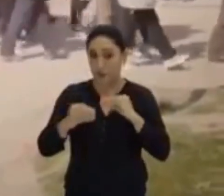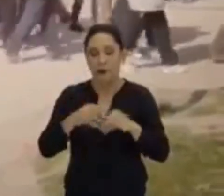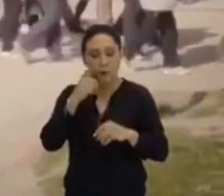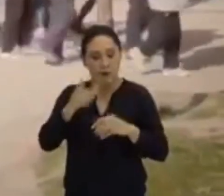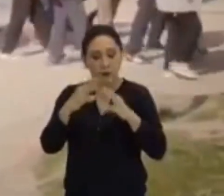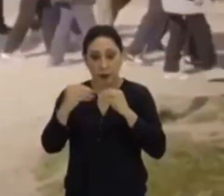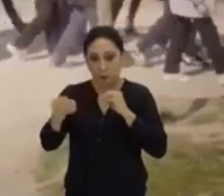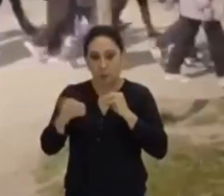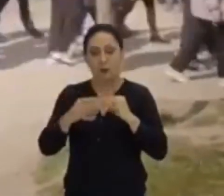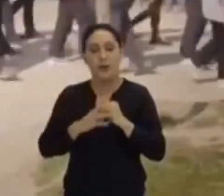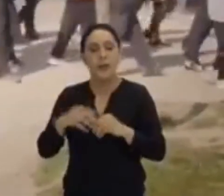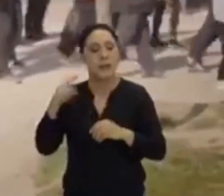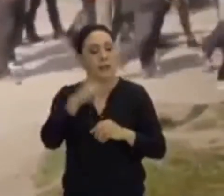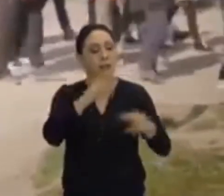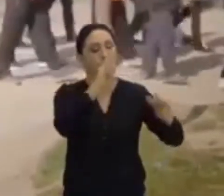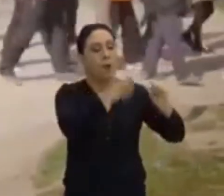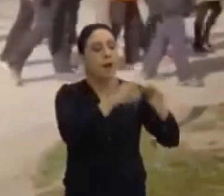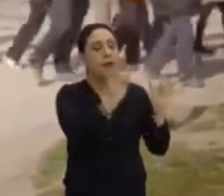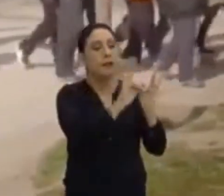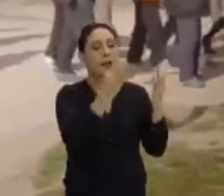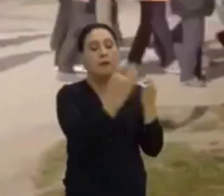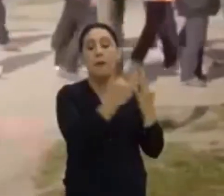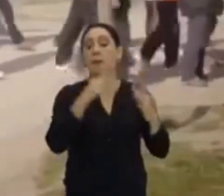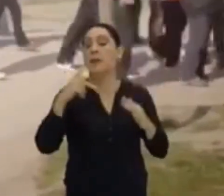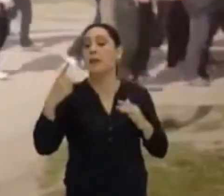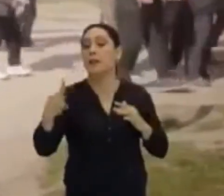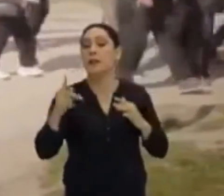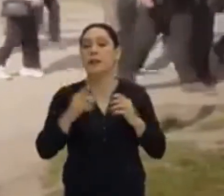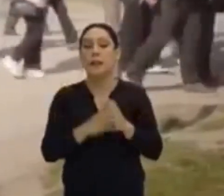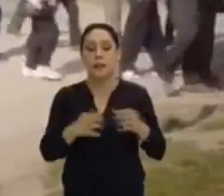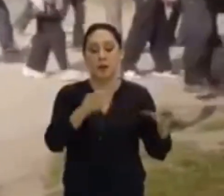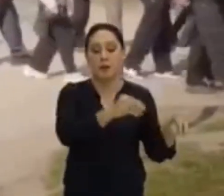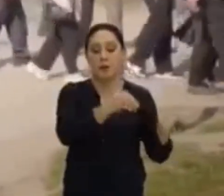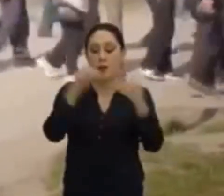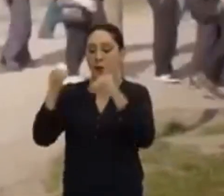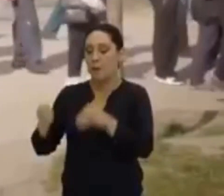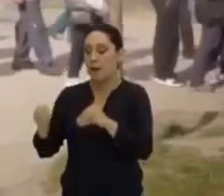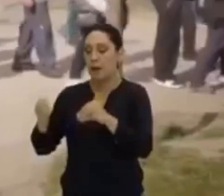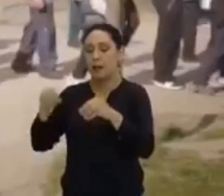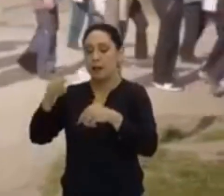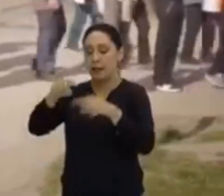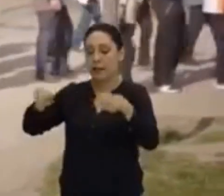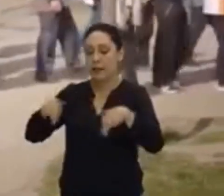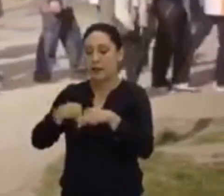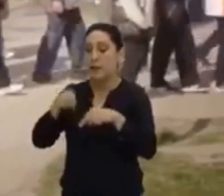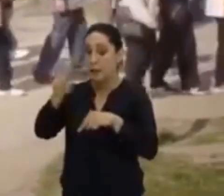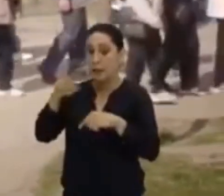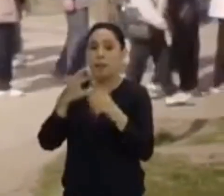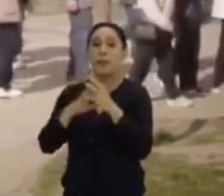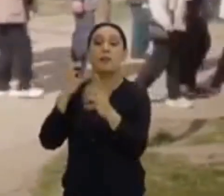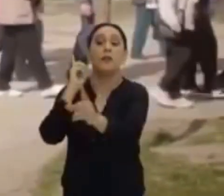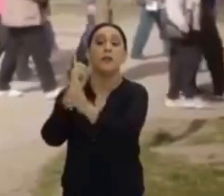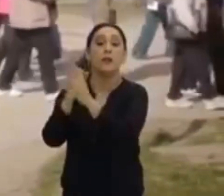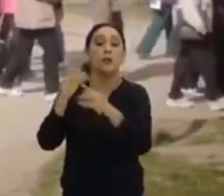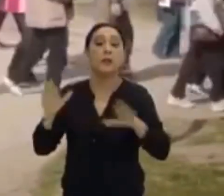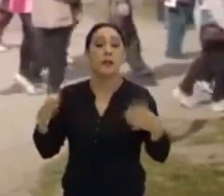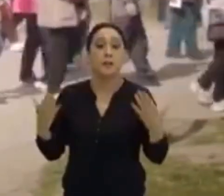eles iam prender a família dele toda, trazer para a Auschwitz, até que ele fosse encontrado. Então,